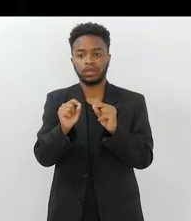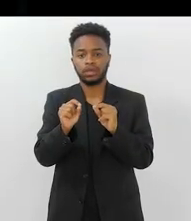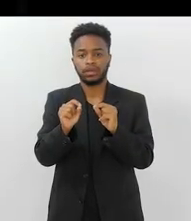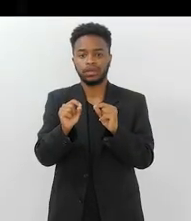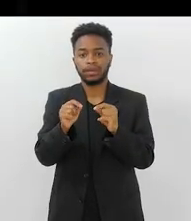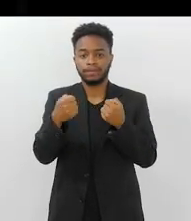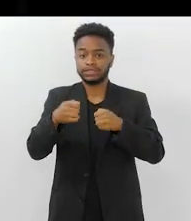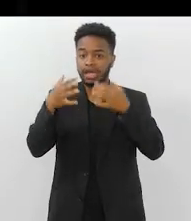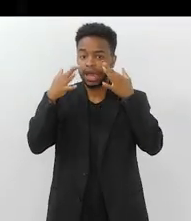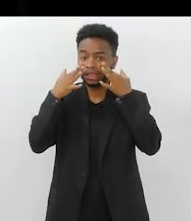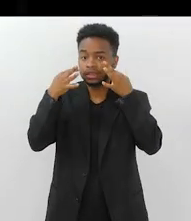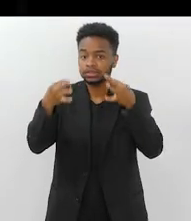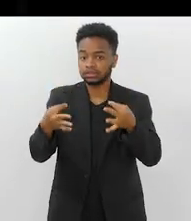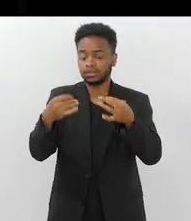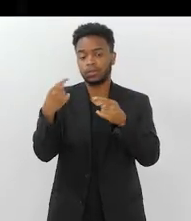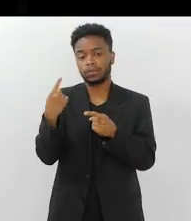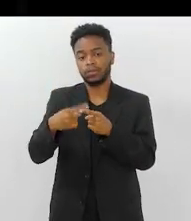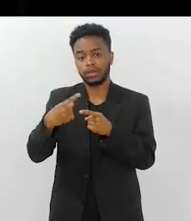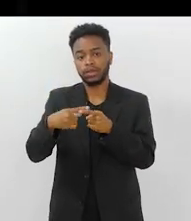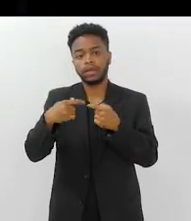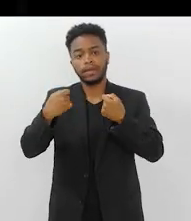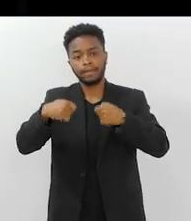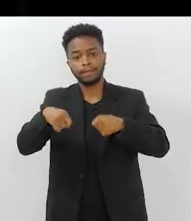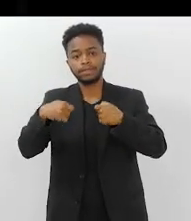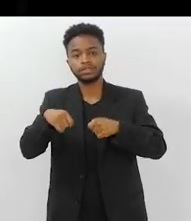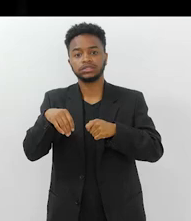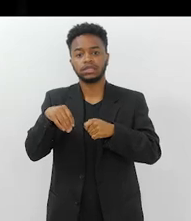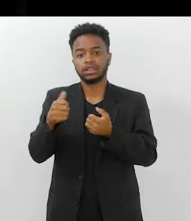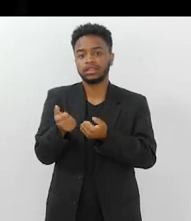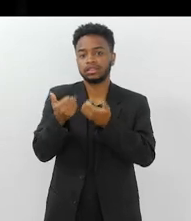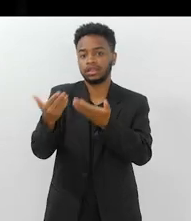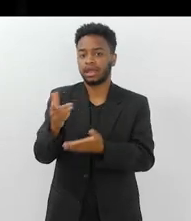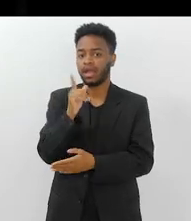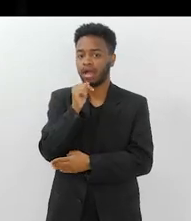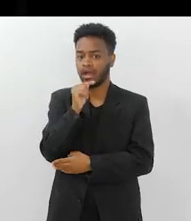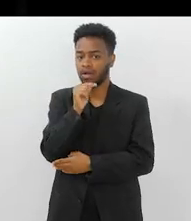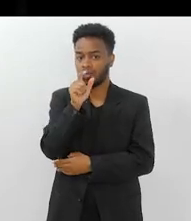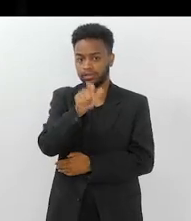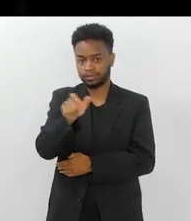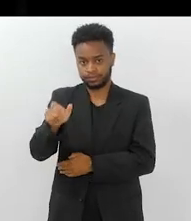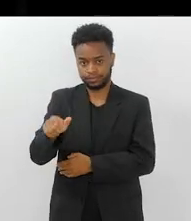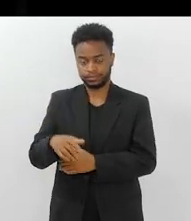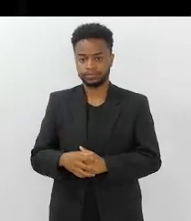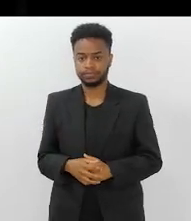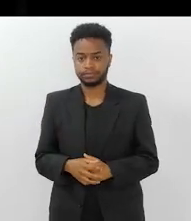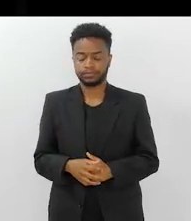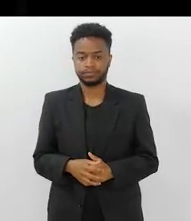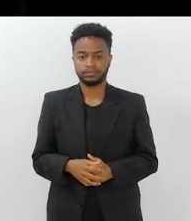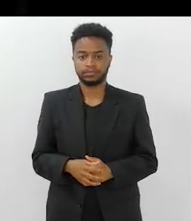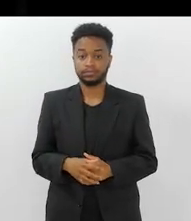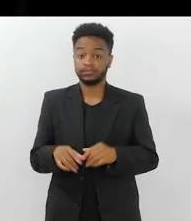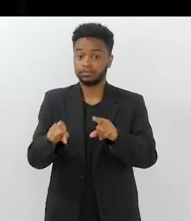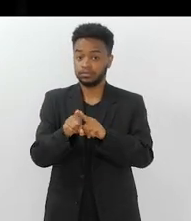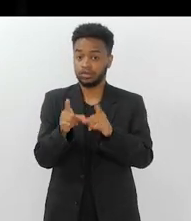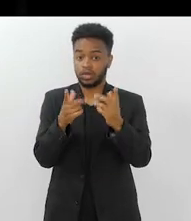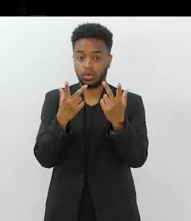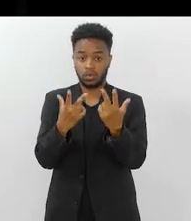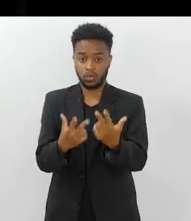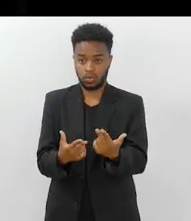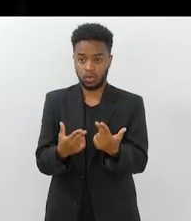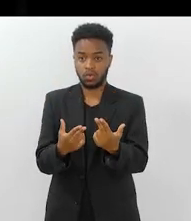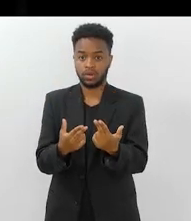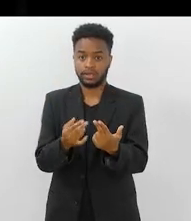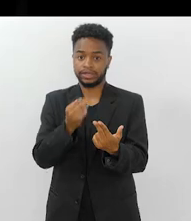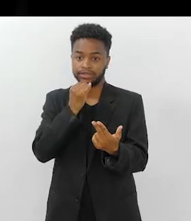ela encendeu o sinal de alerta de que precisa de dar água para aquele idoso, né? Da mesma forma,